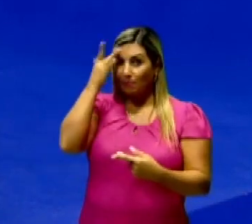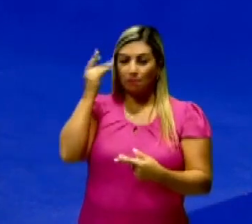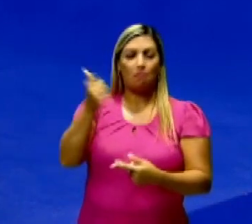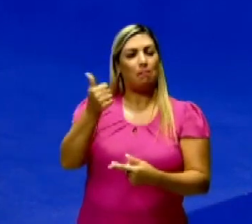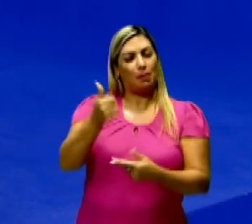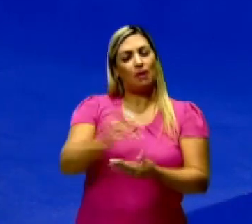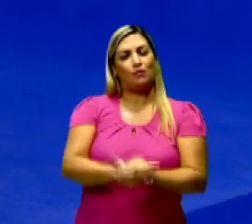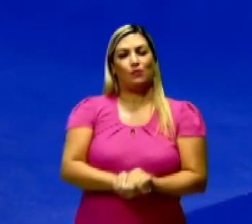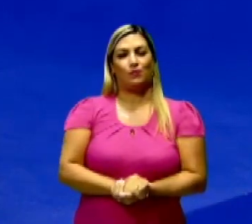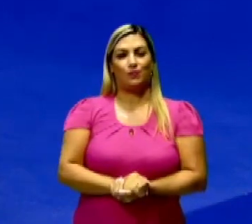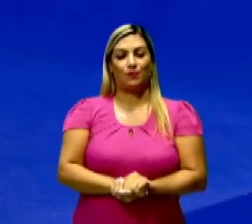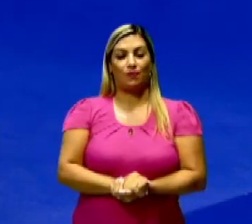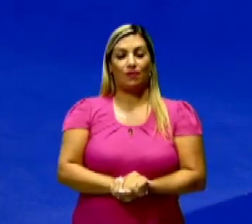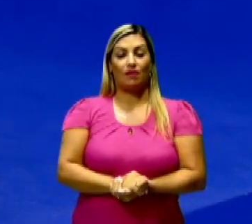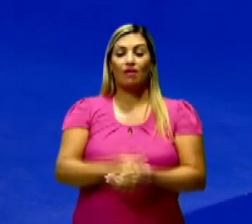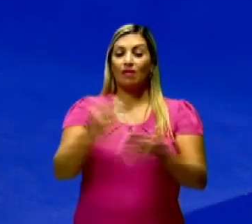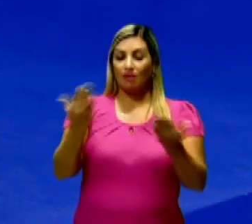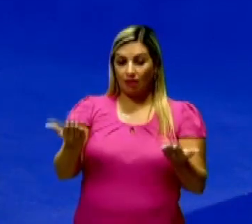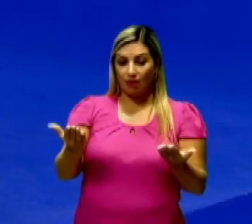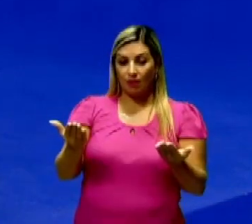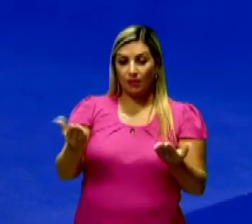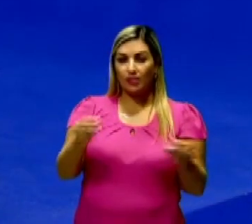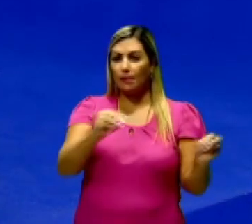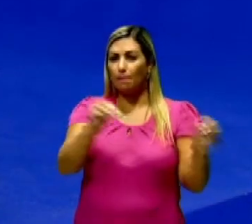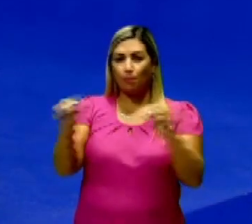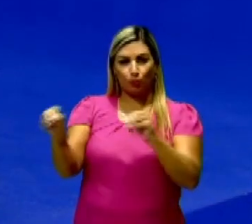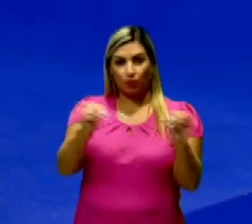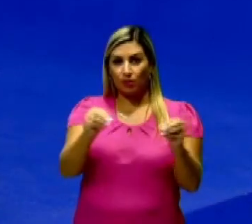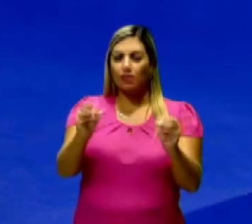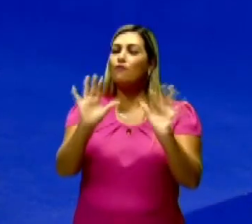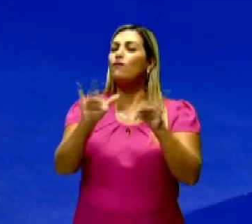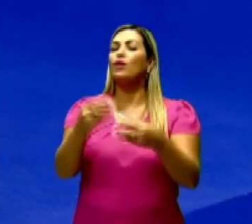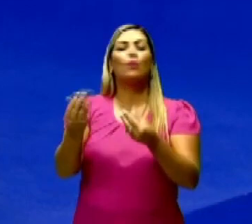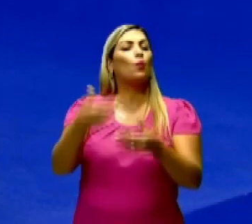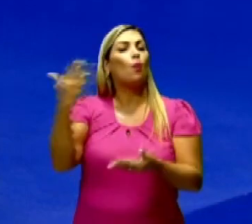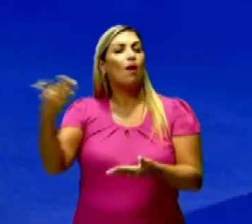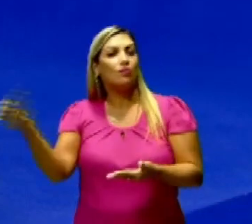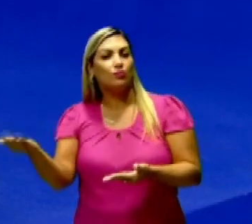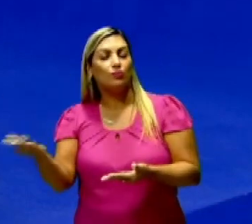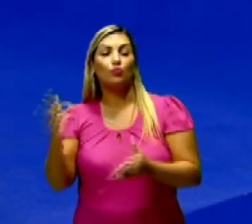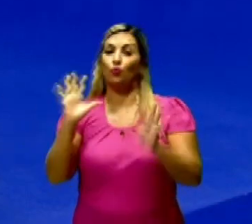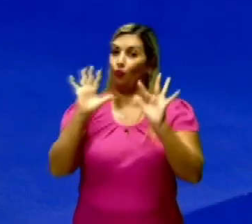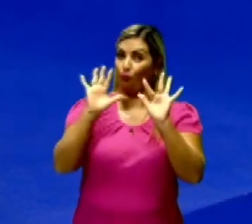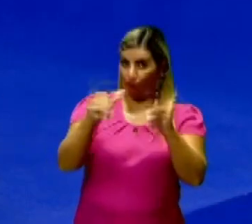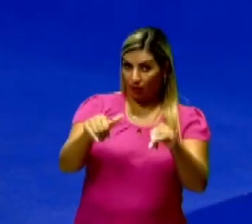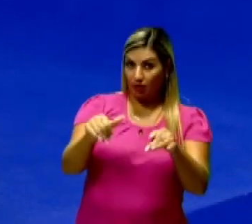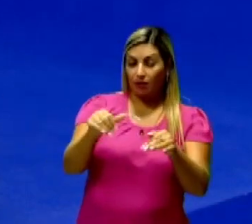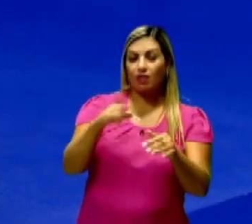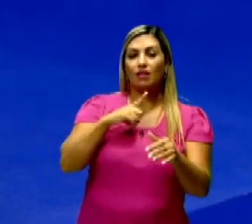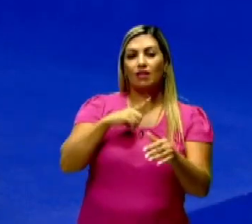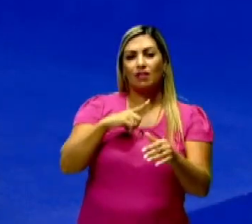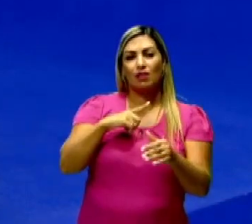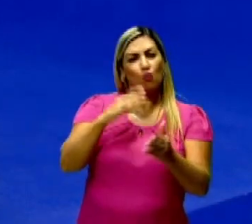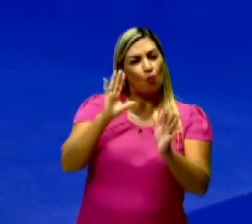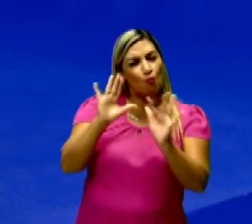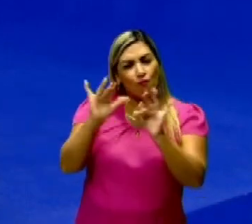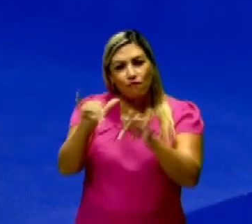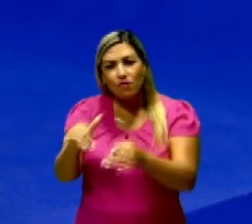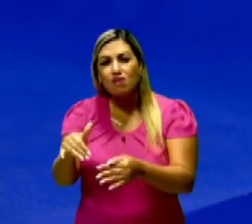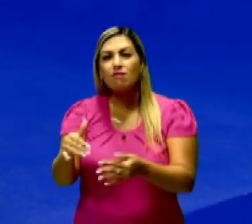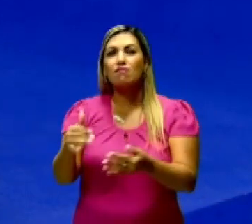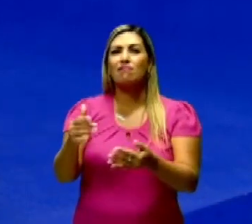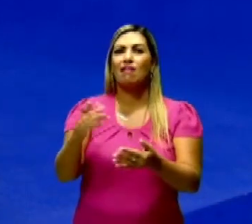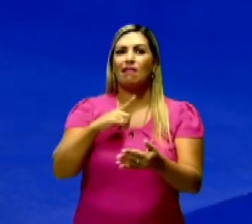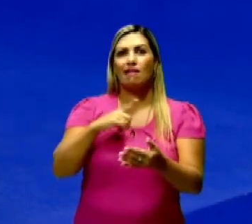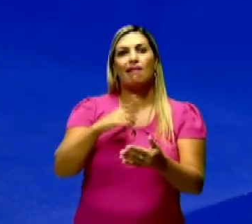humanos, tá? Então esse nomadismo, quando que vai terminar? A gente vai ter o fim desse nomadismo, aliás, o fim é